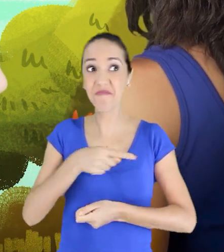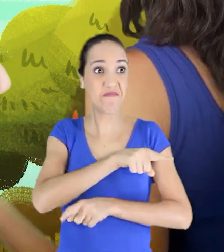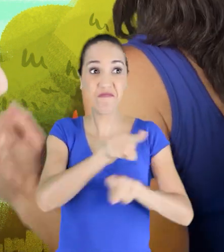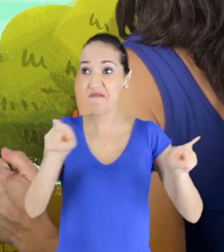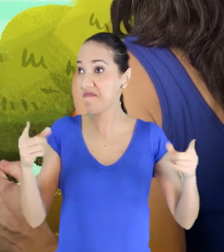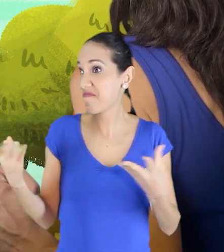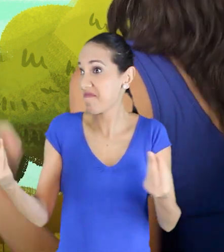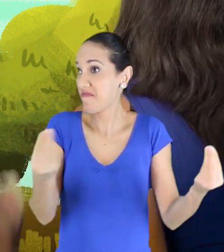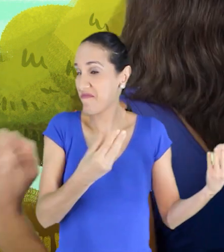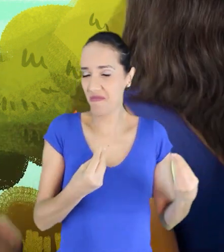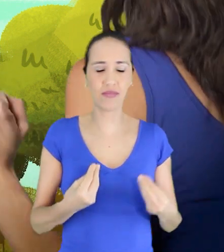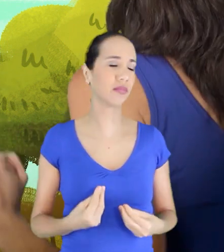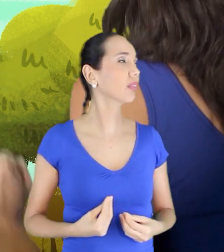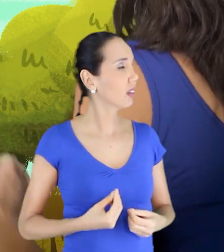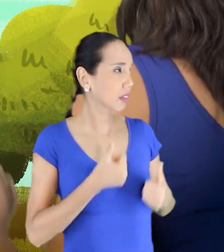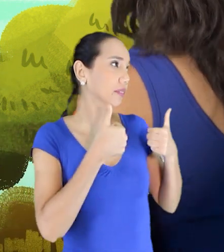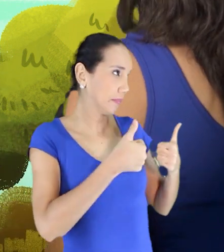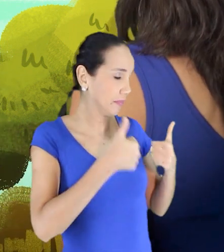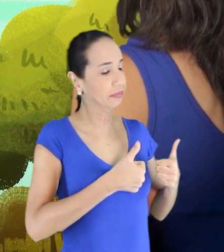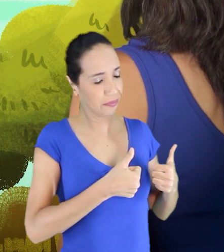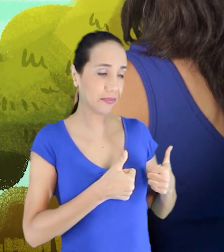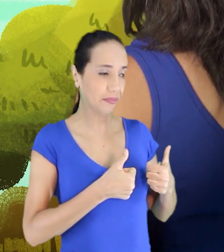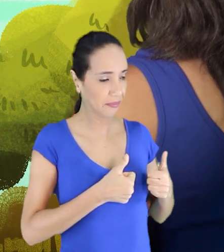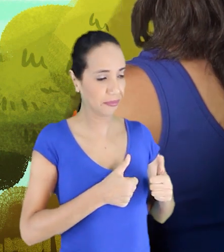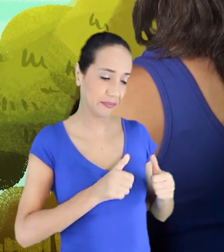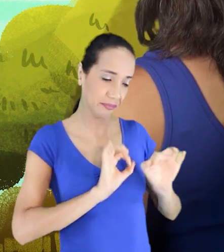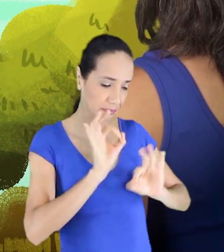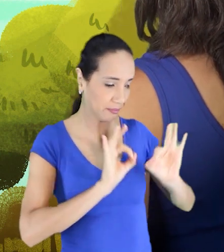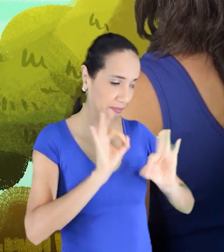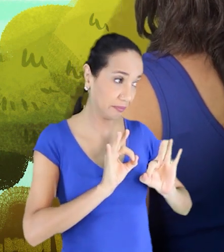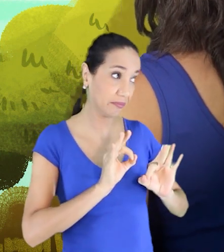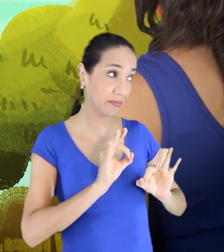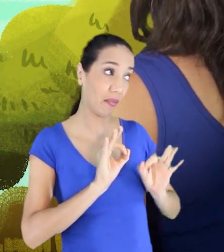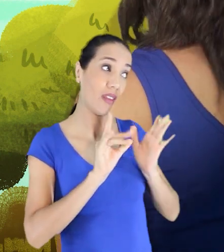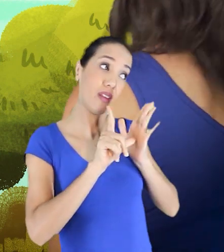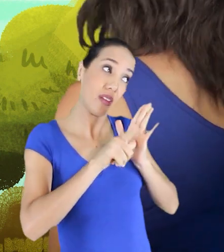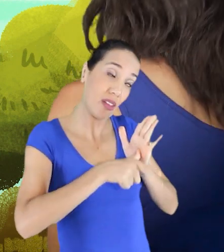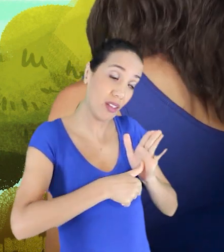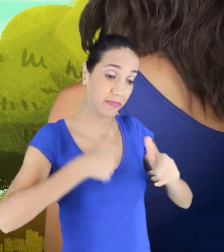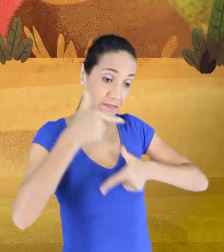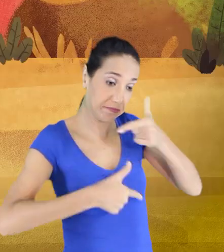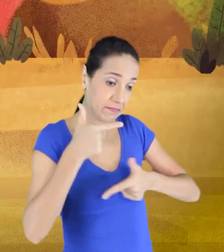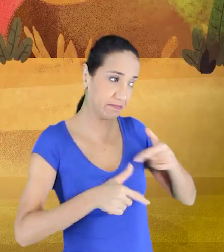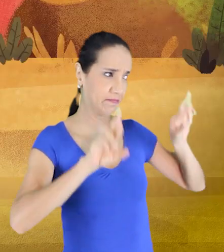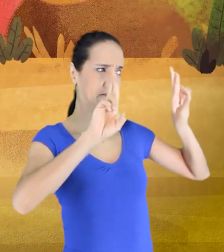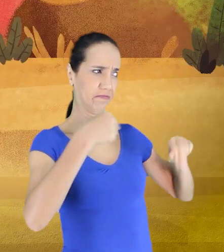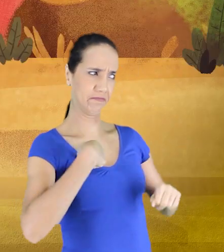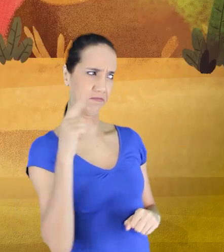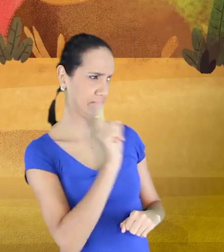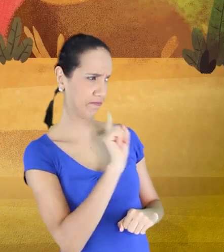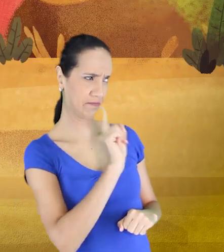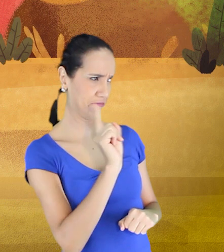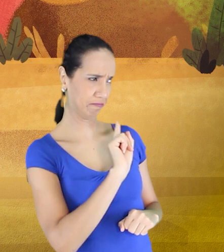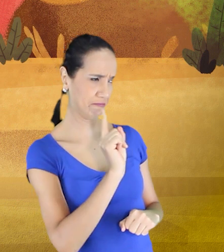Faço sim, como não hei de fazer, Dori. Mas se ficar atrasada no serviço, a culpa não é minha, viu? E